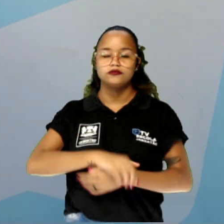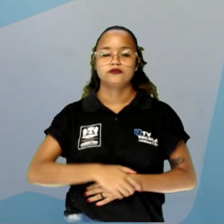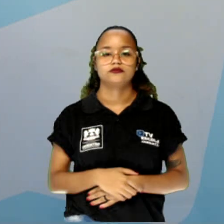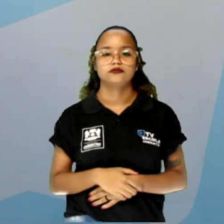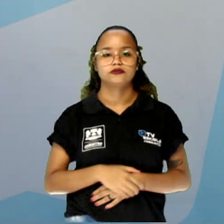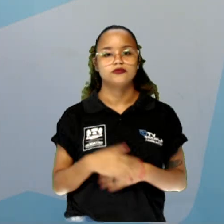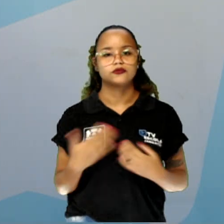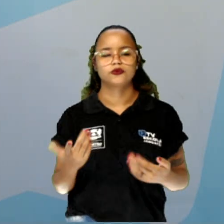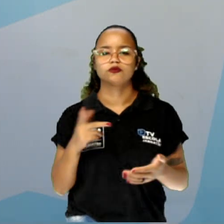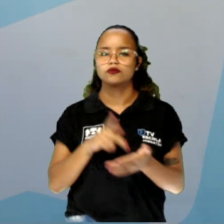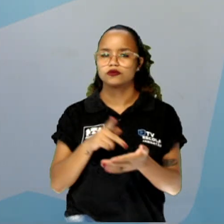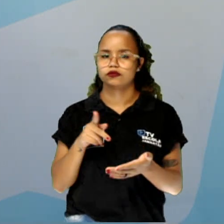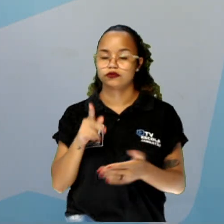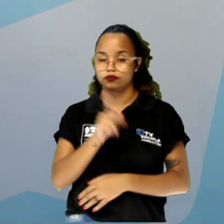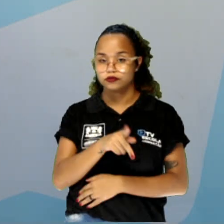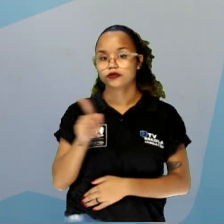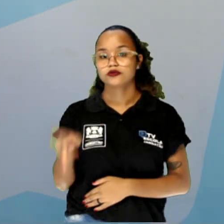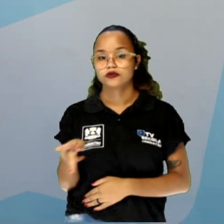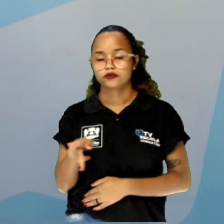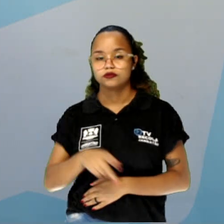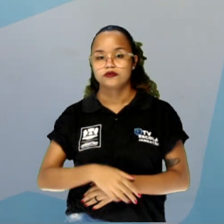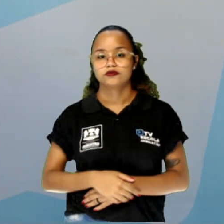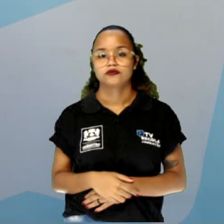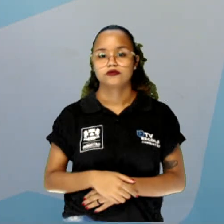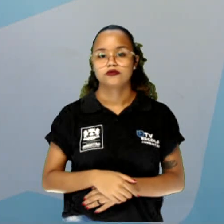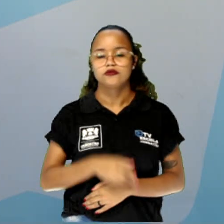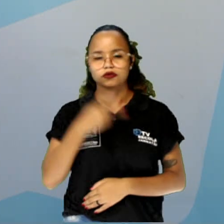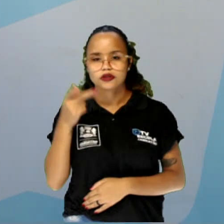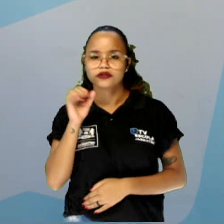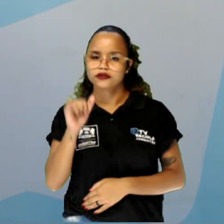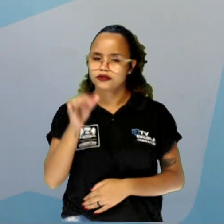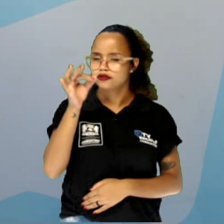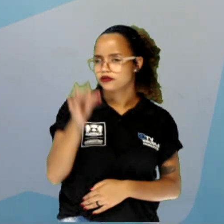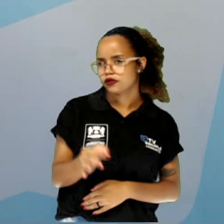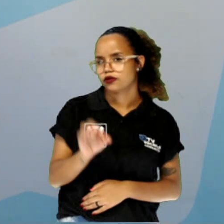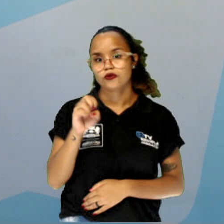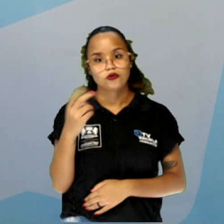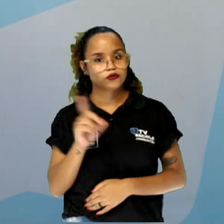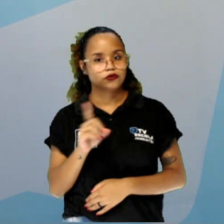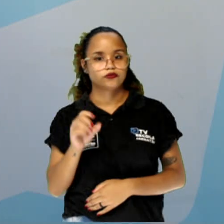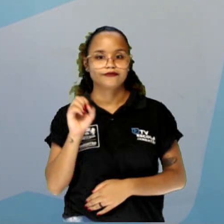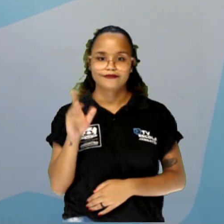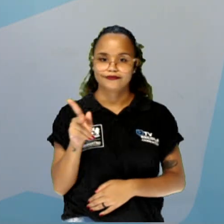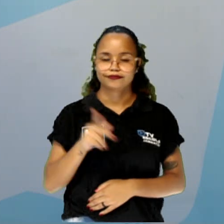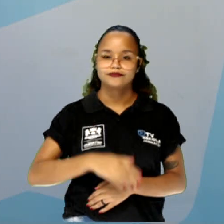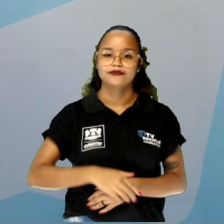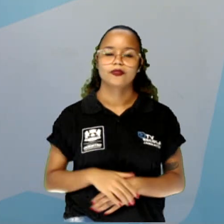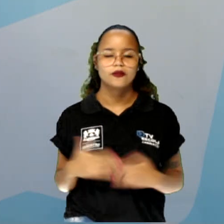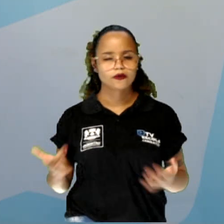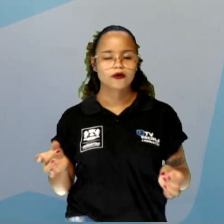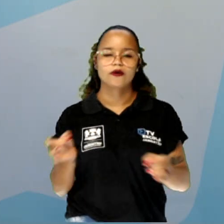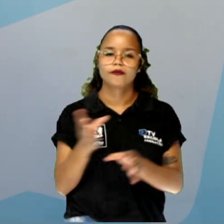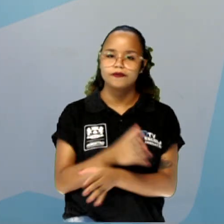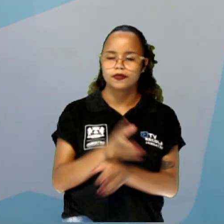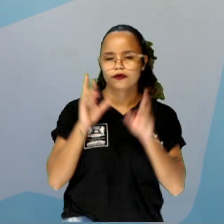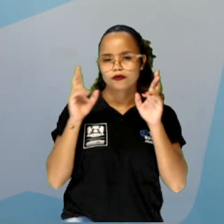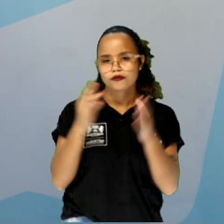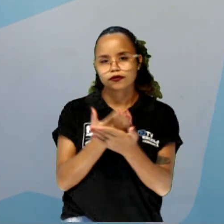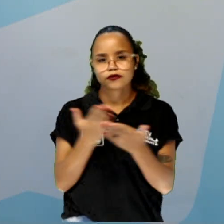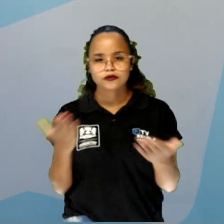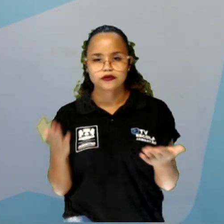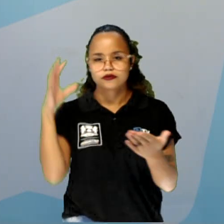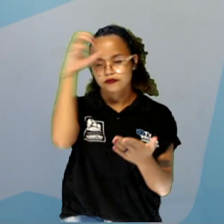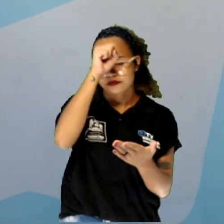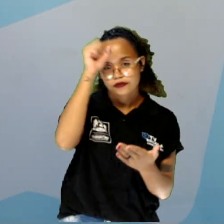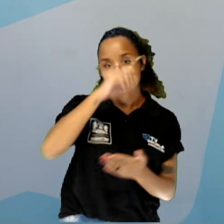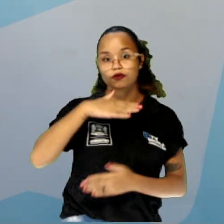aí a professora, o professor vai dizer aí se está tudo certo, se não está, ok, minha gente? E a gente vai ficando por aqui. Espero que vocês tenham aprendido,